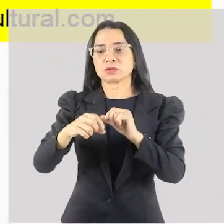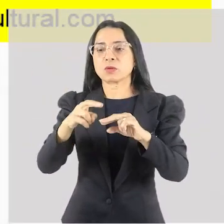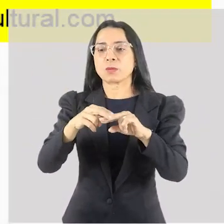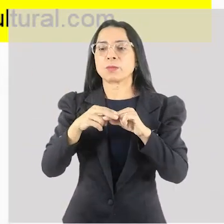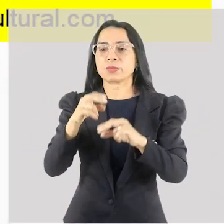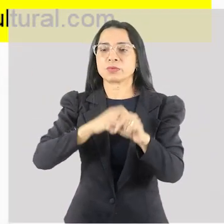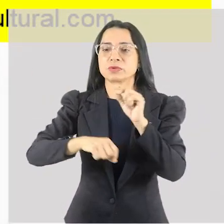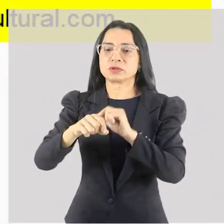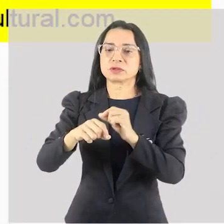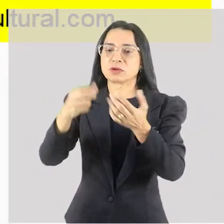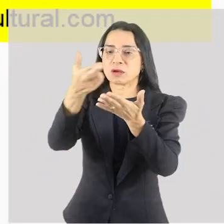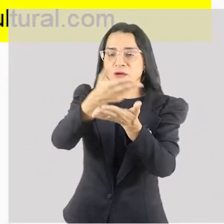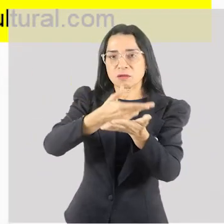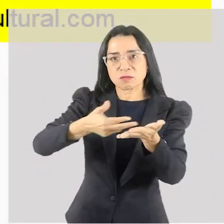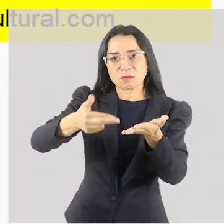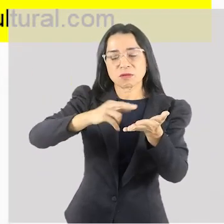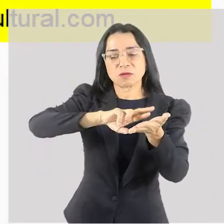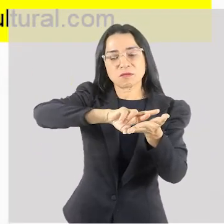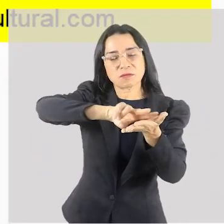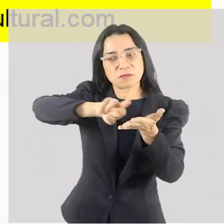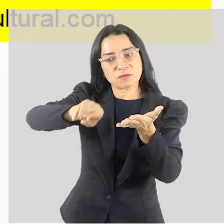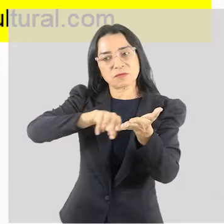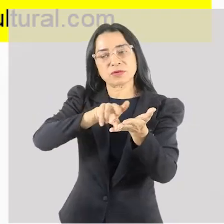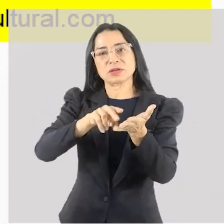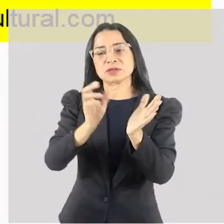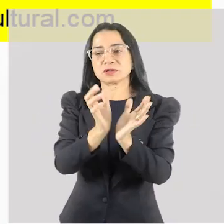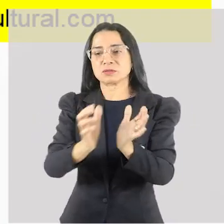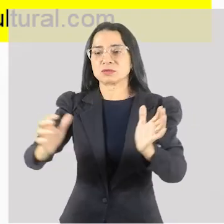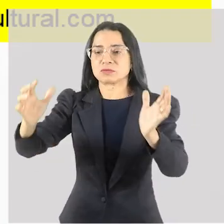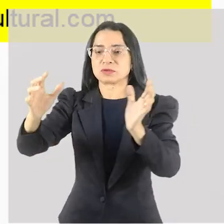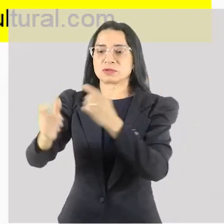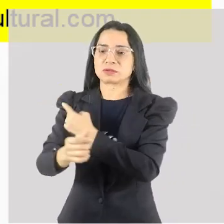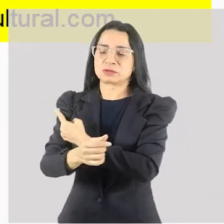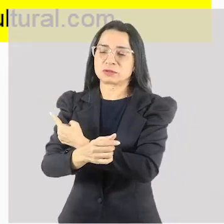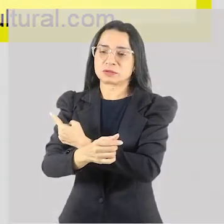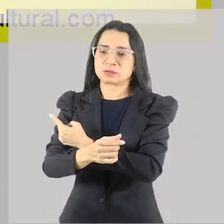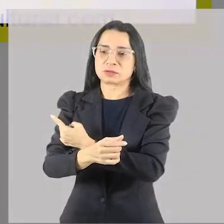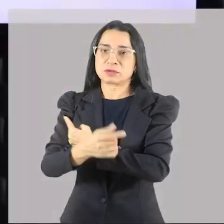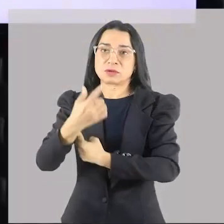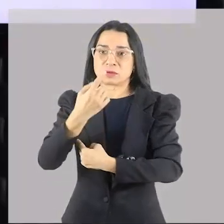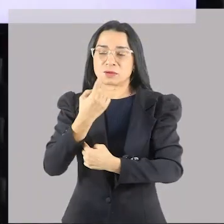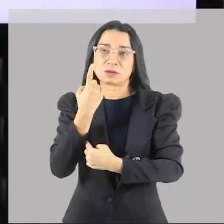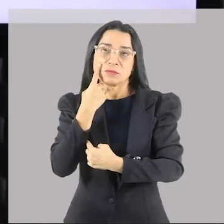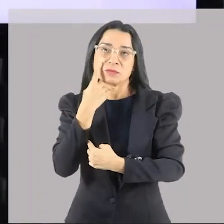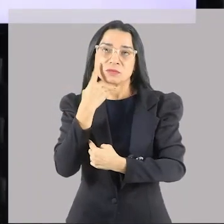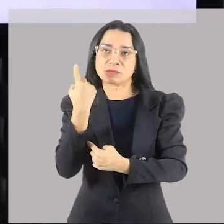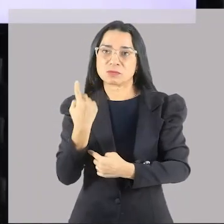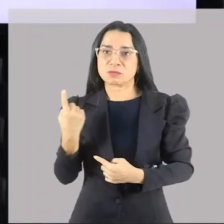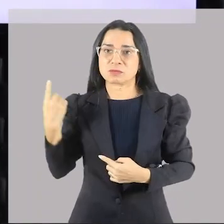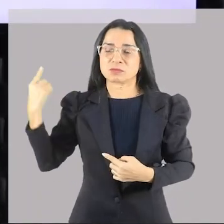esta variação de vasos, não vou ler isso aqui tudo, só quero que vocês olhem para ter uma noção.